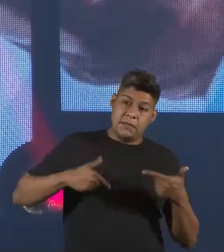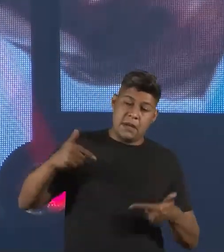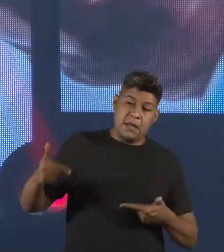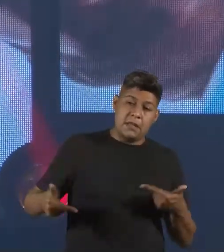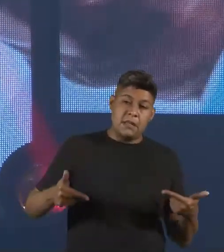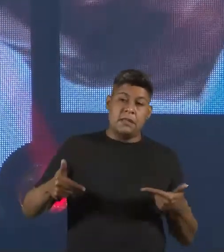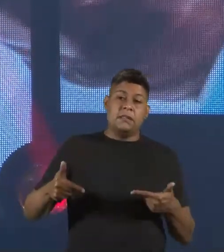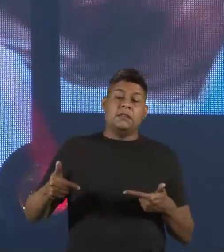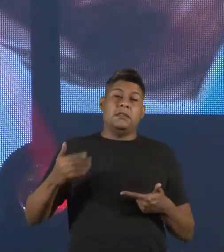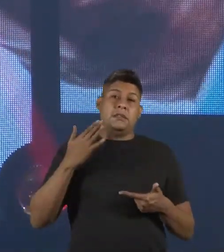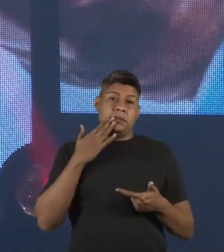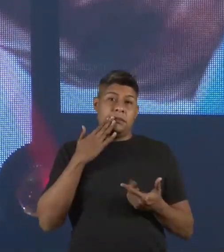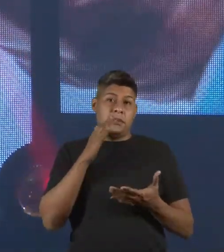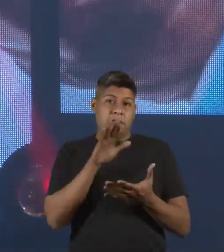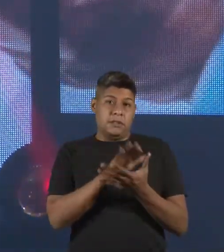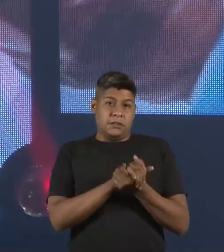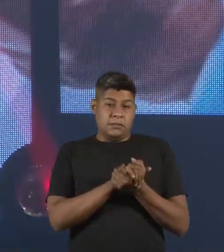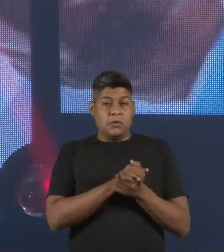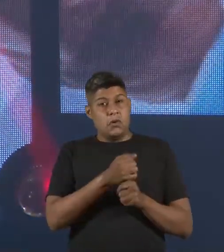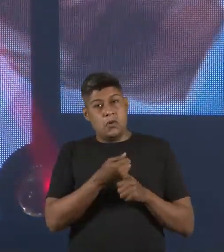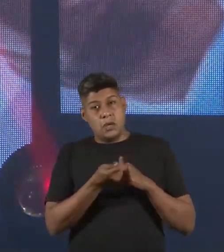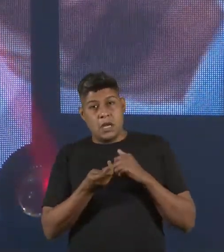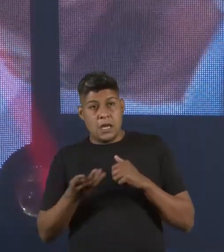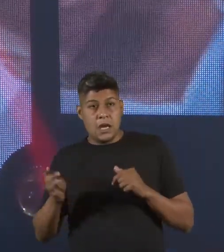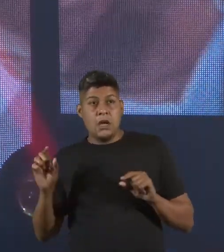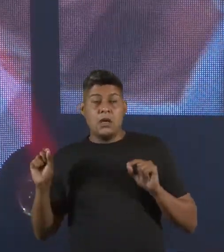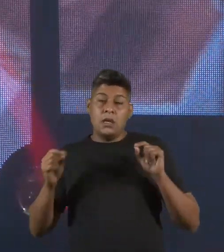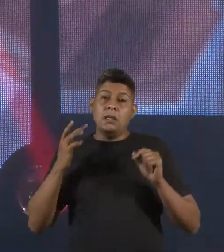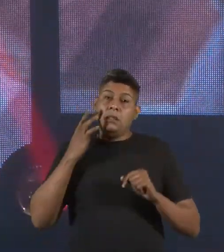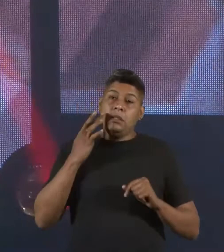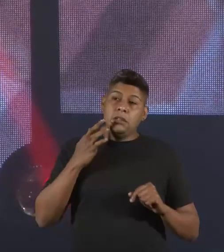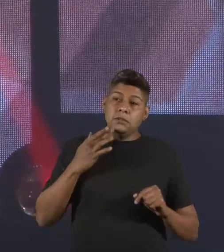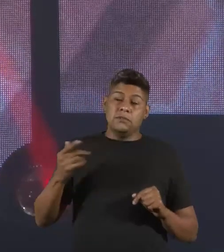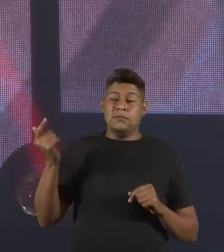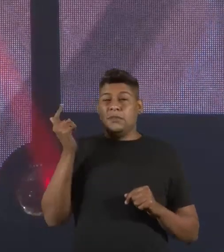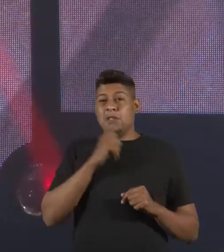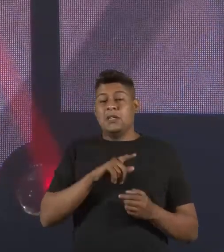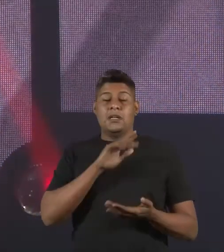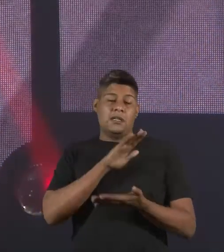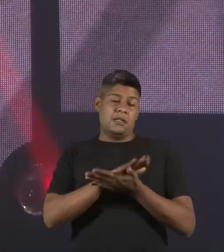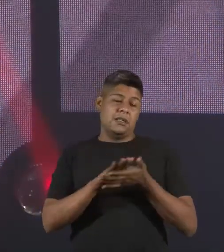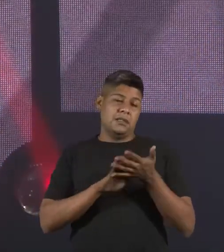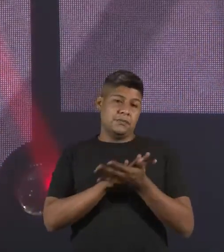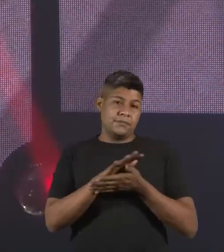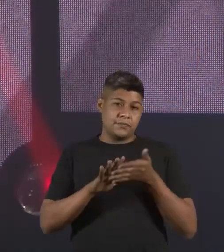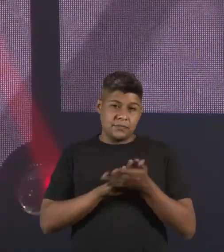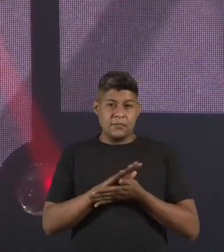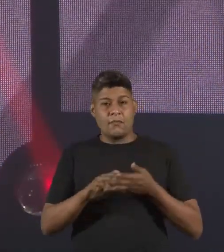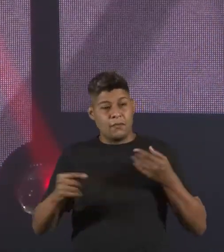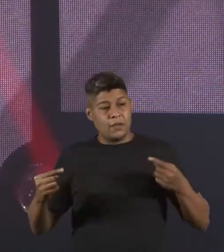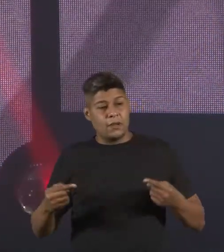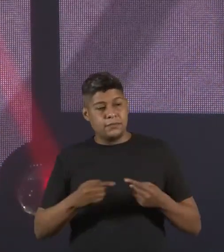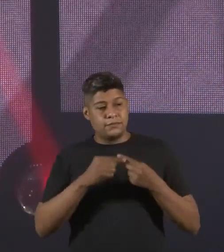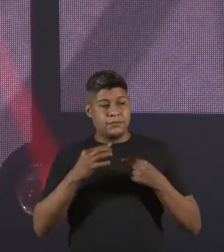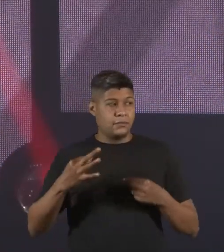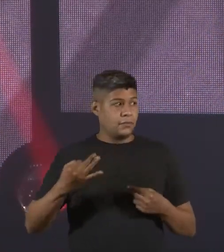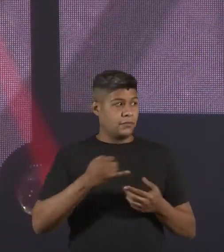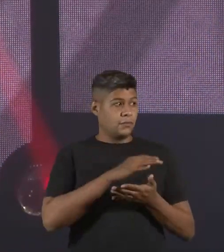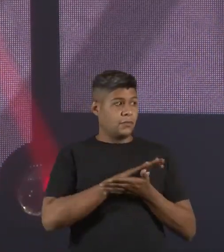carreira e ser esposa. Muitas vezes, achei que não ia conseguir conciliar tudo.